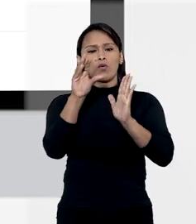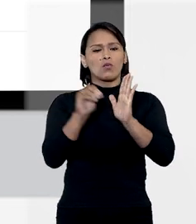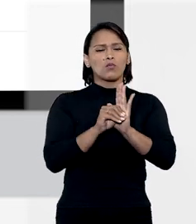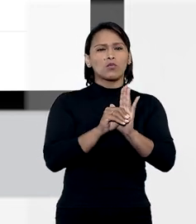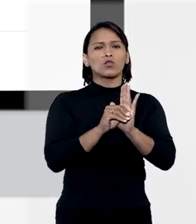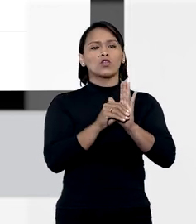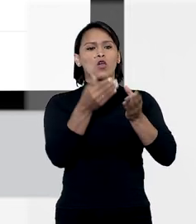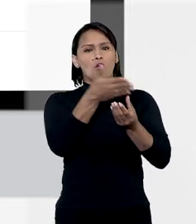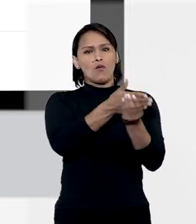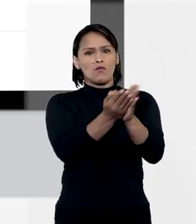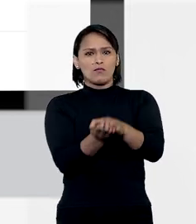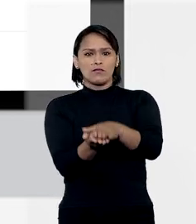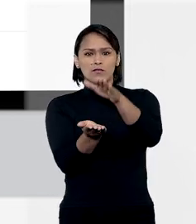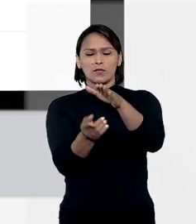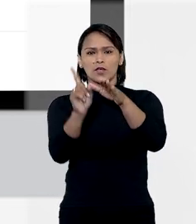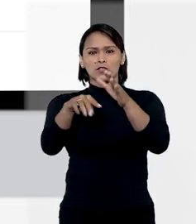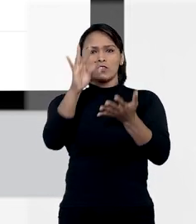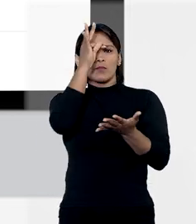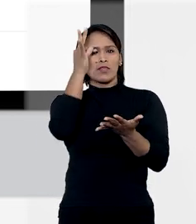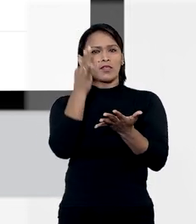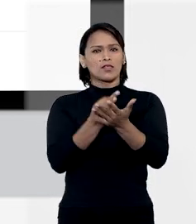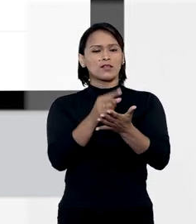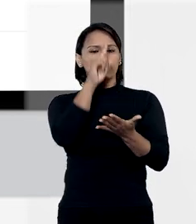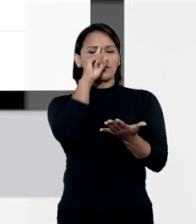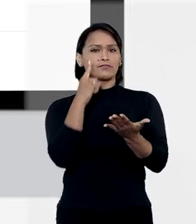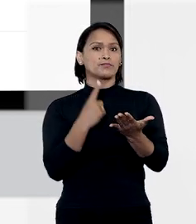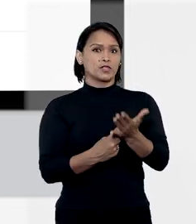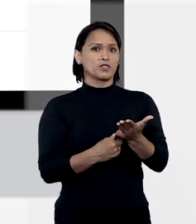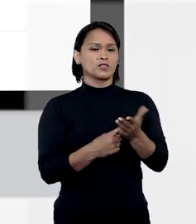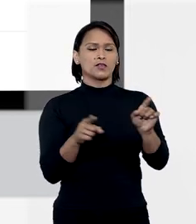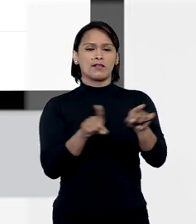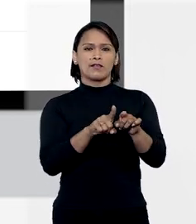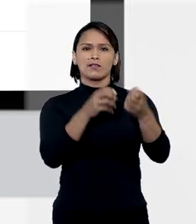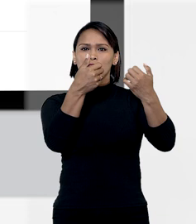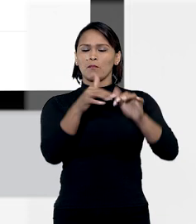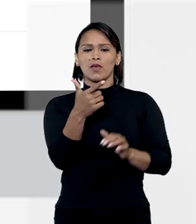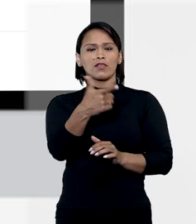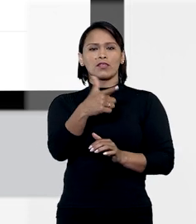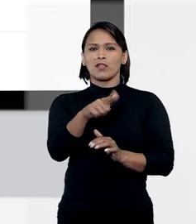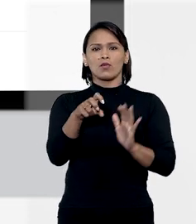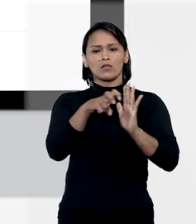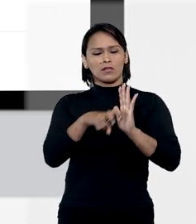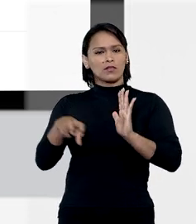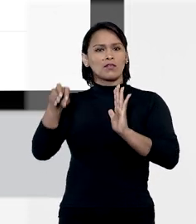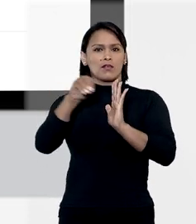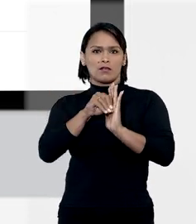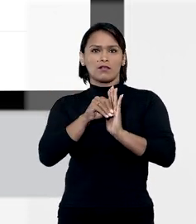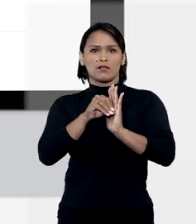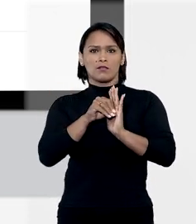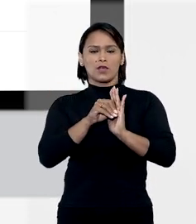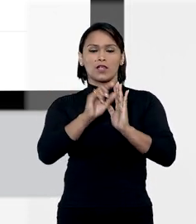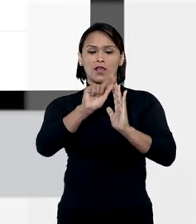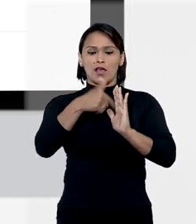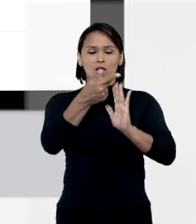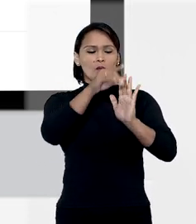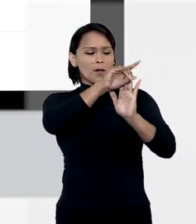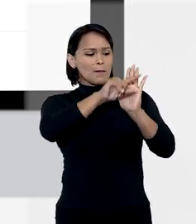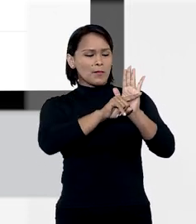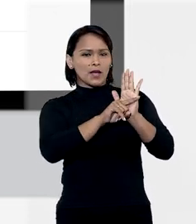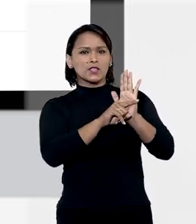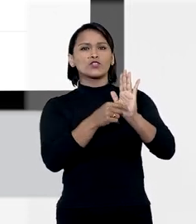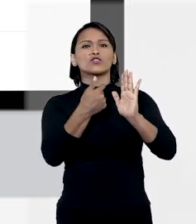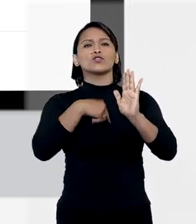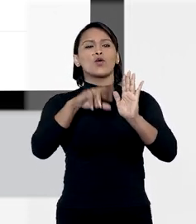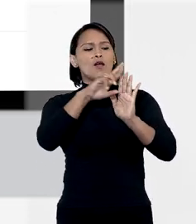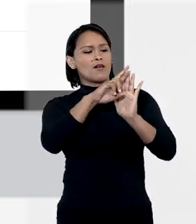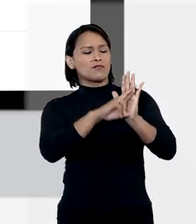extraídos do inteiro teor sobre teses que foram decididas e que também não constam da emenda. Logo abaixo, no